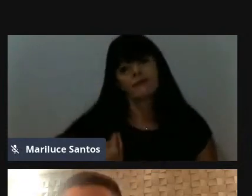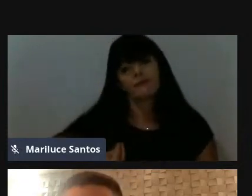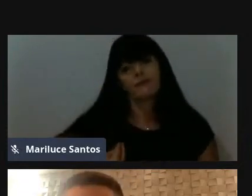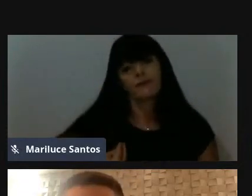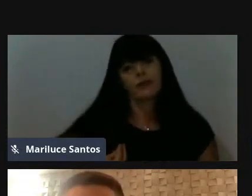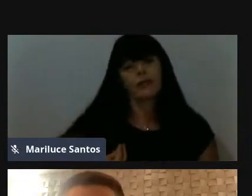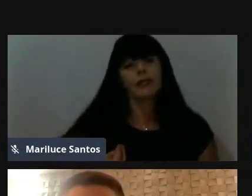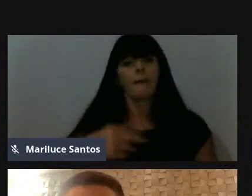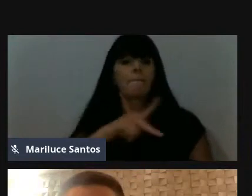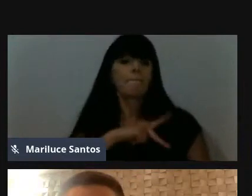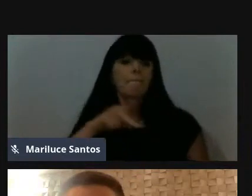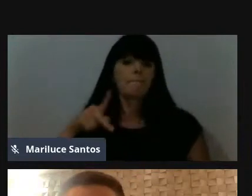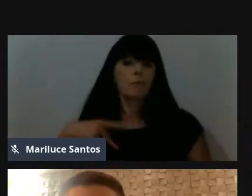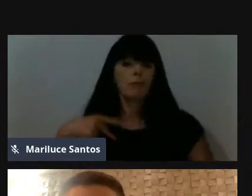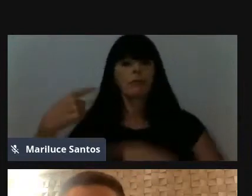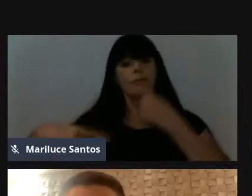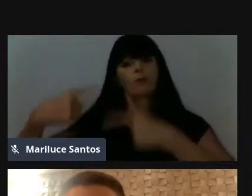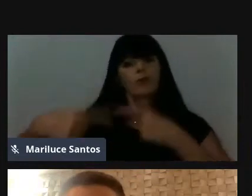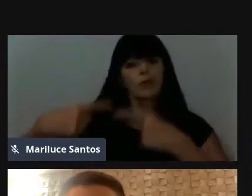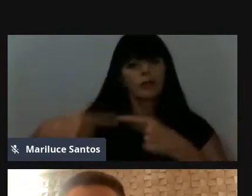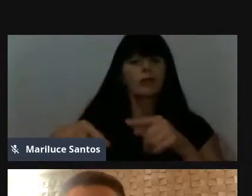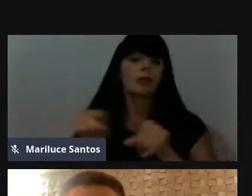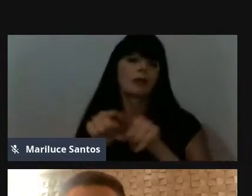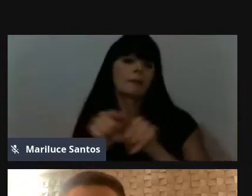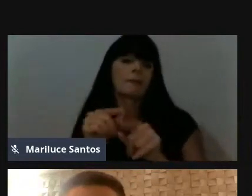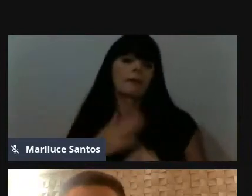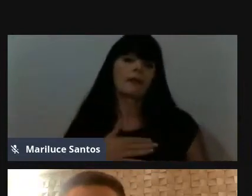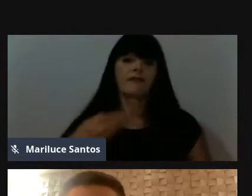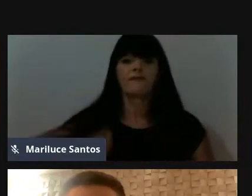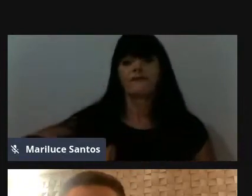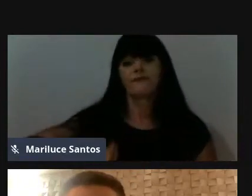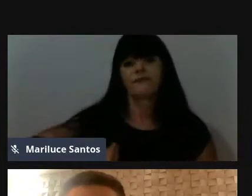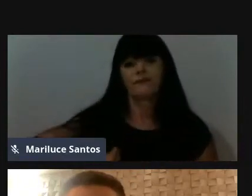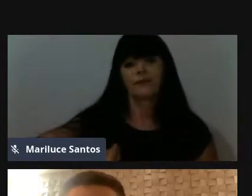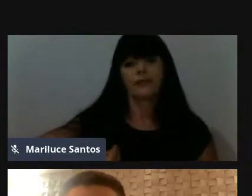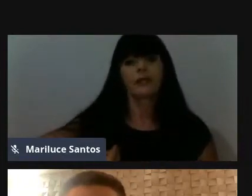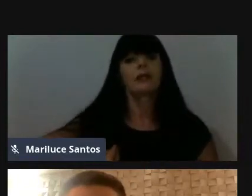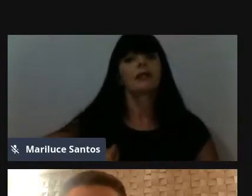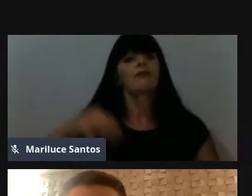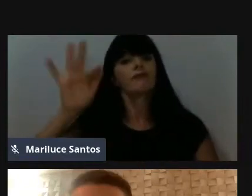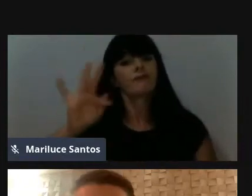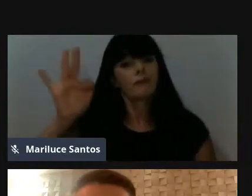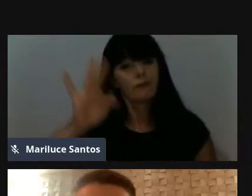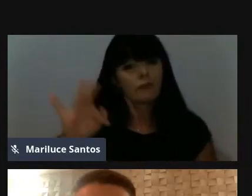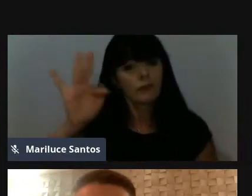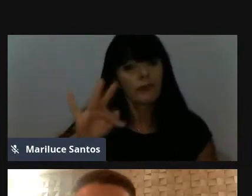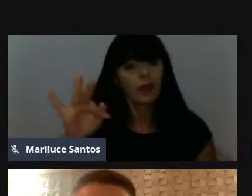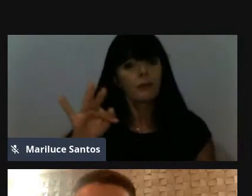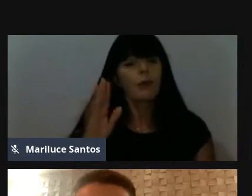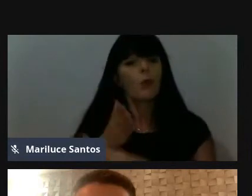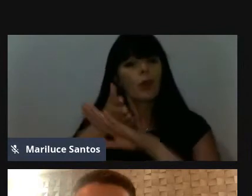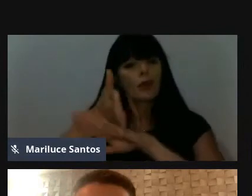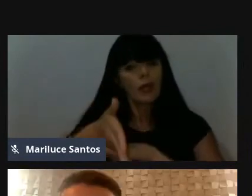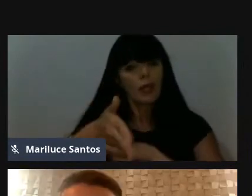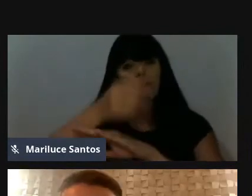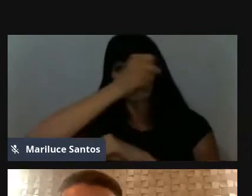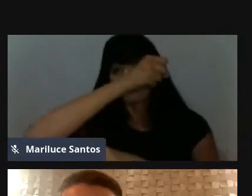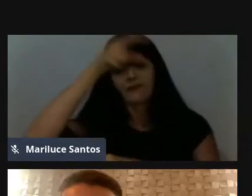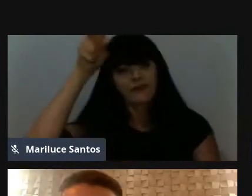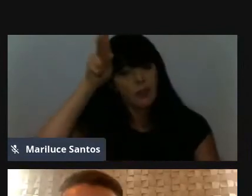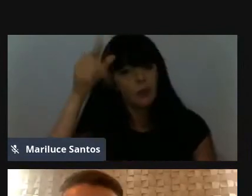pública, né? Política, como minha vida acadêmica também, na área de engenharia, porque foi junto, eu entrei para a presença, prefeitura em 2013